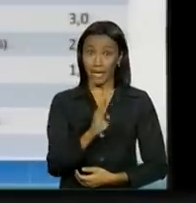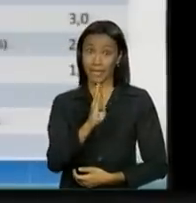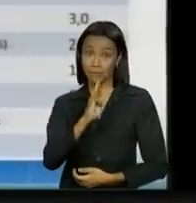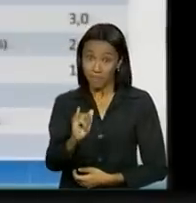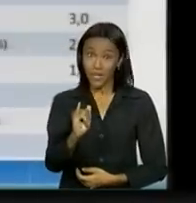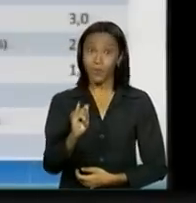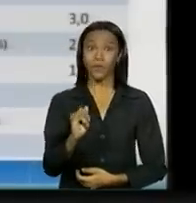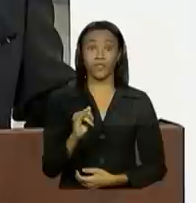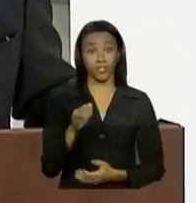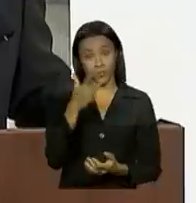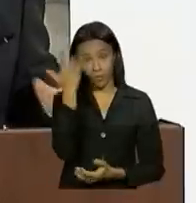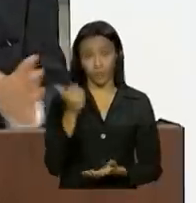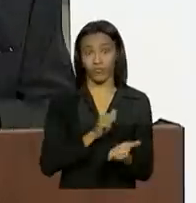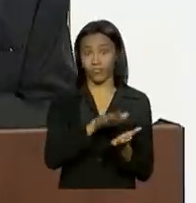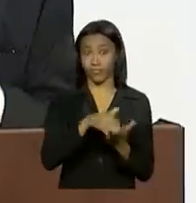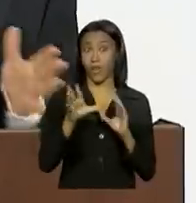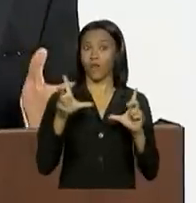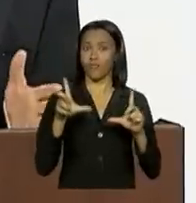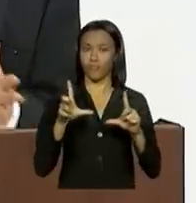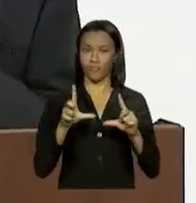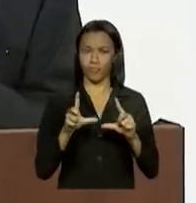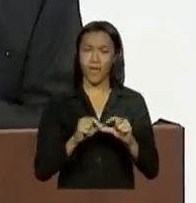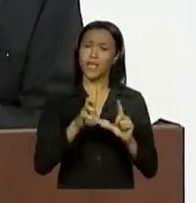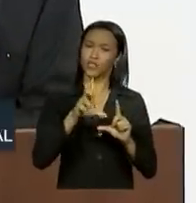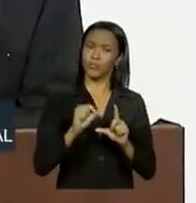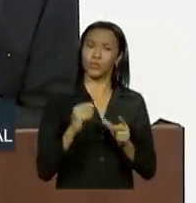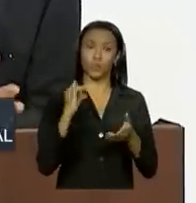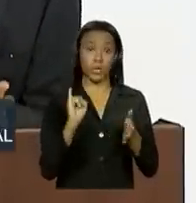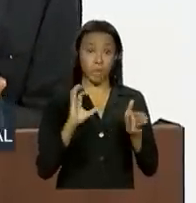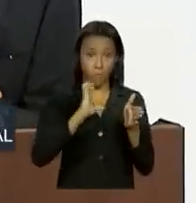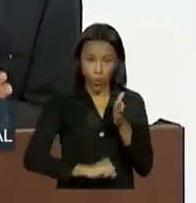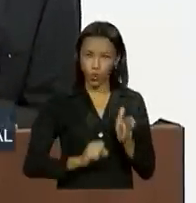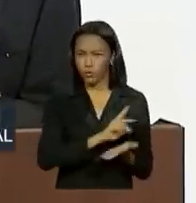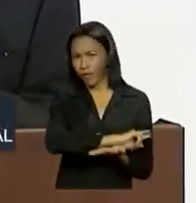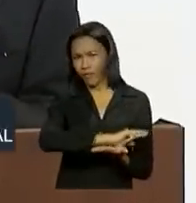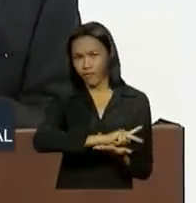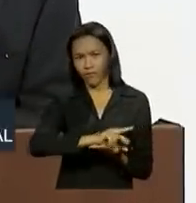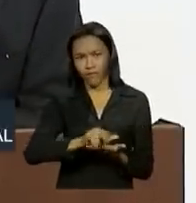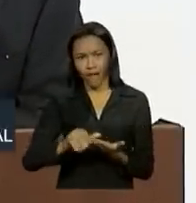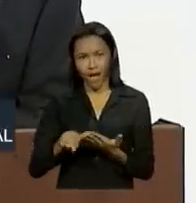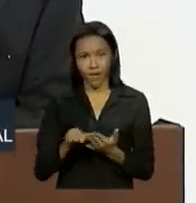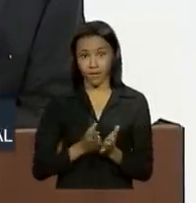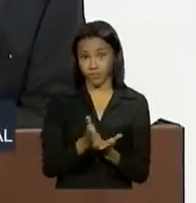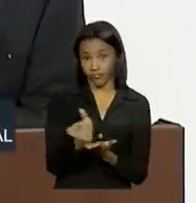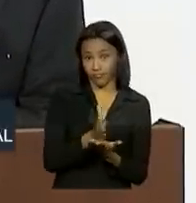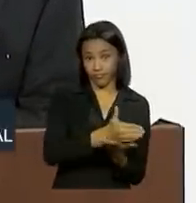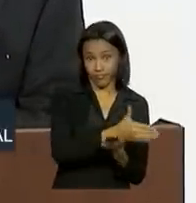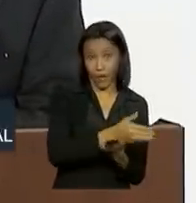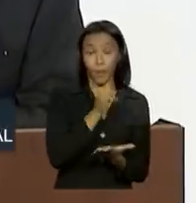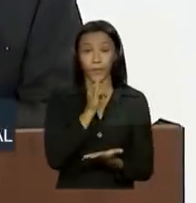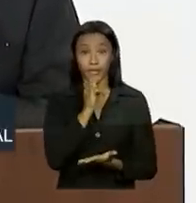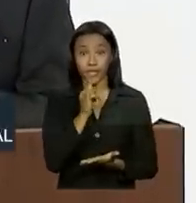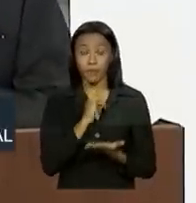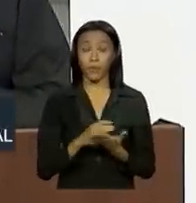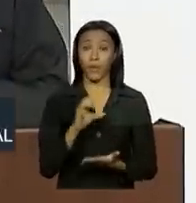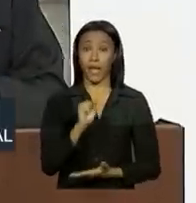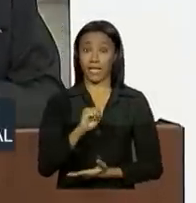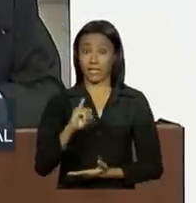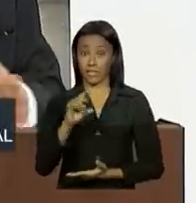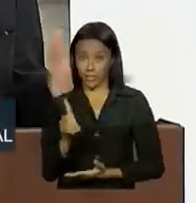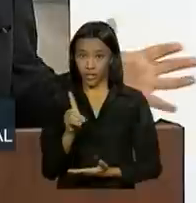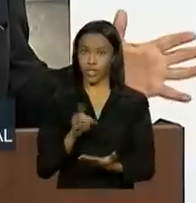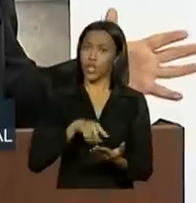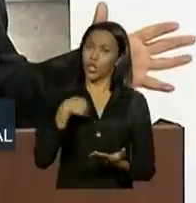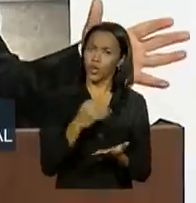desonerações, reduções de tributos para vários segmentos. Por exemplo, a CID, nós